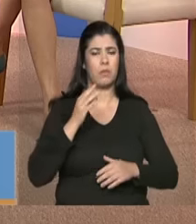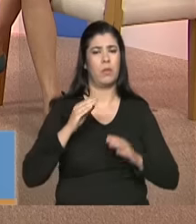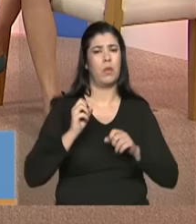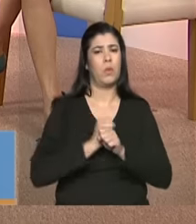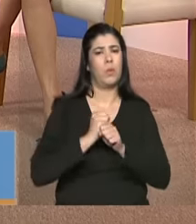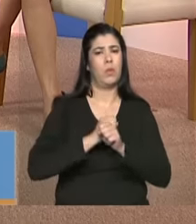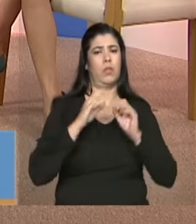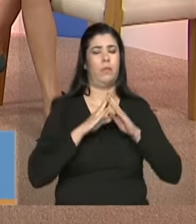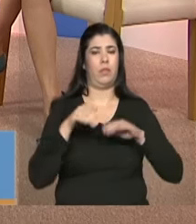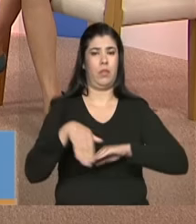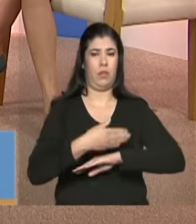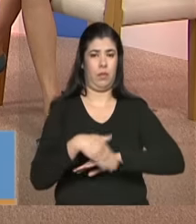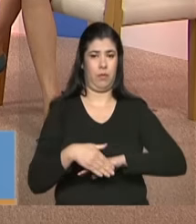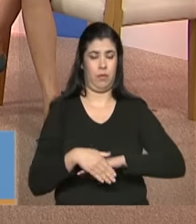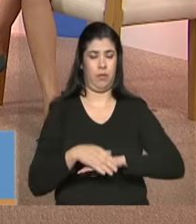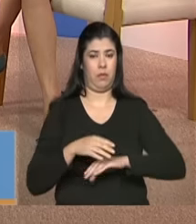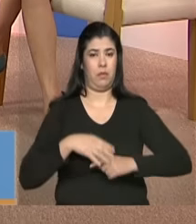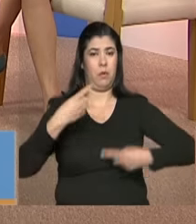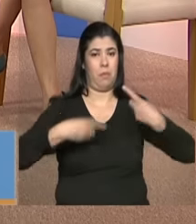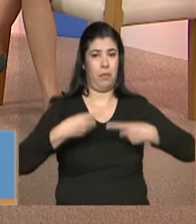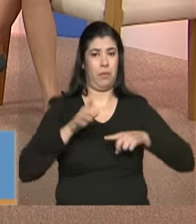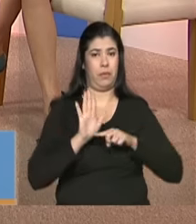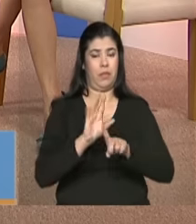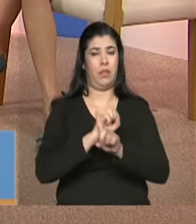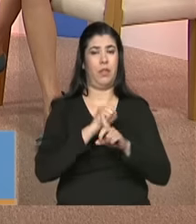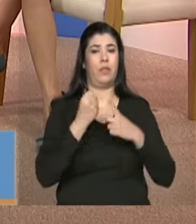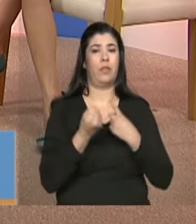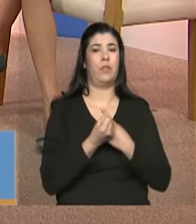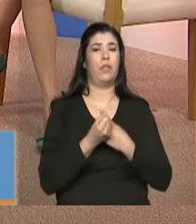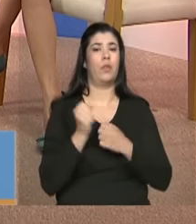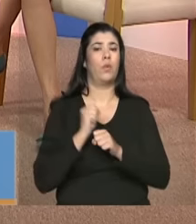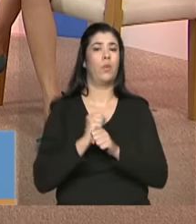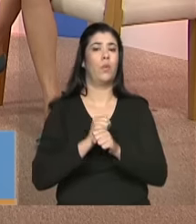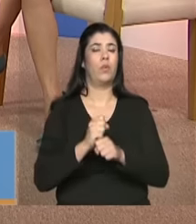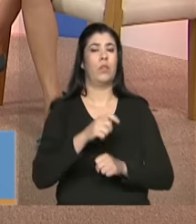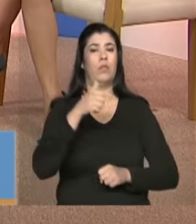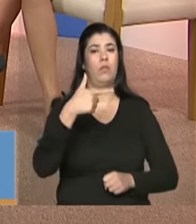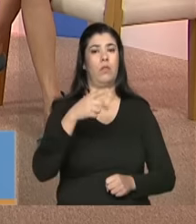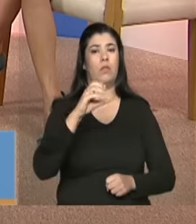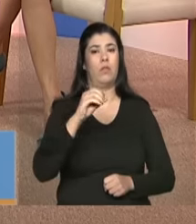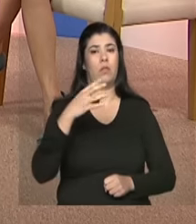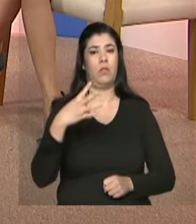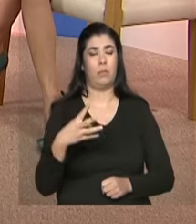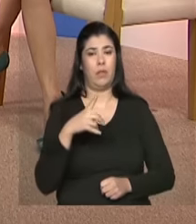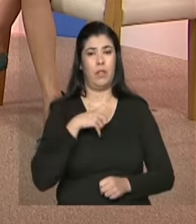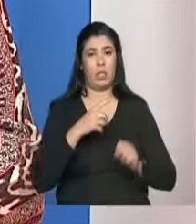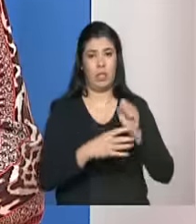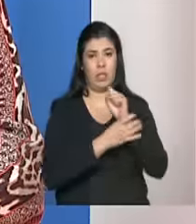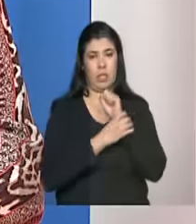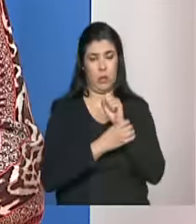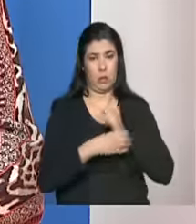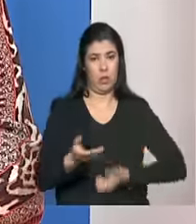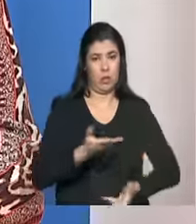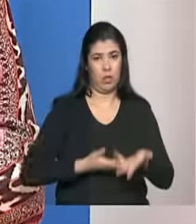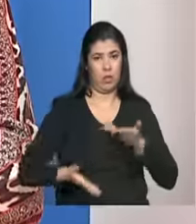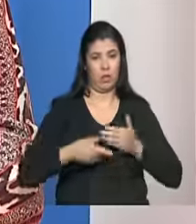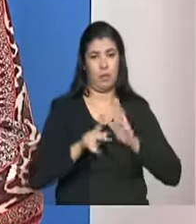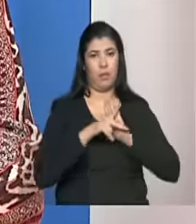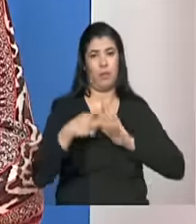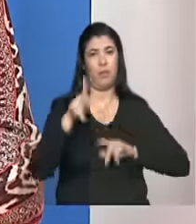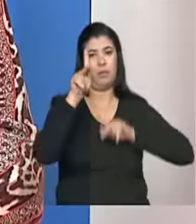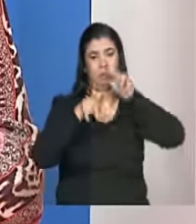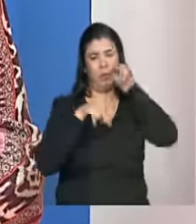assistência social lá desde 2004 ela já garantiu atendimento para essa população